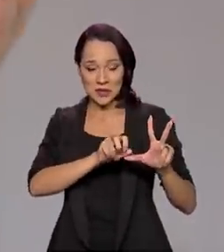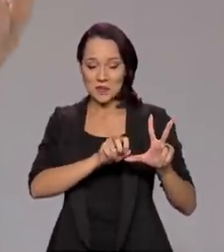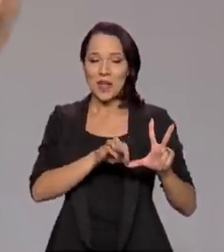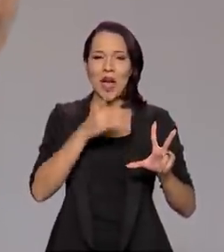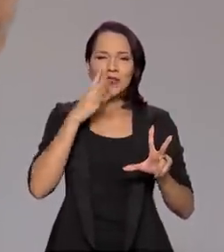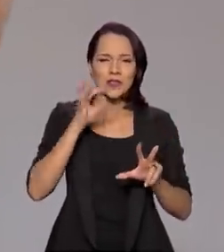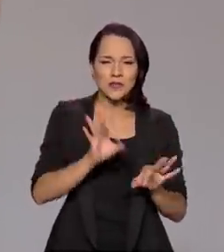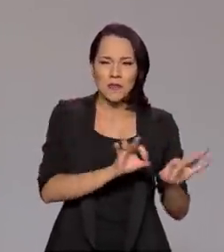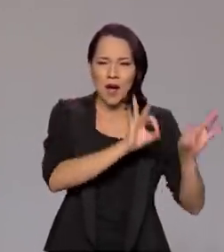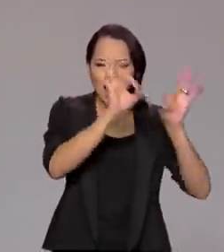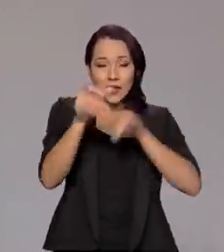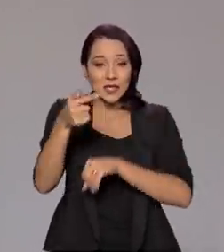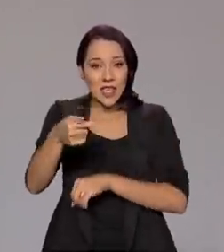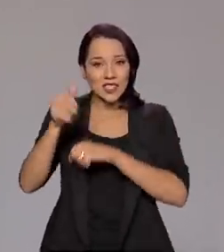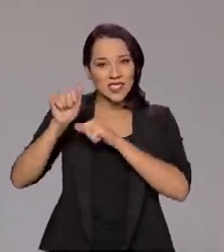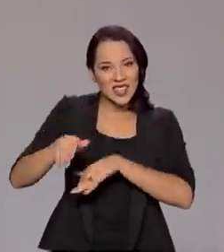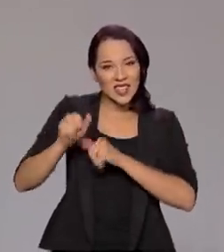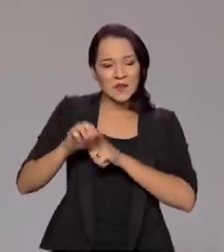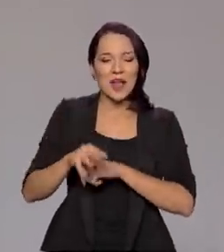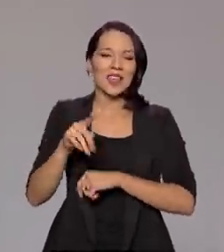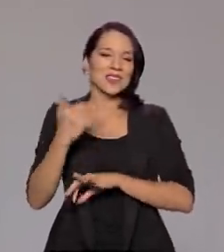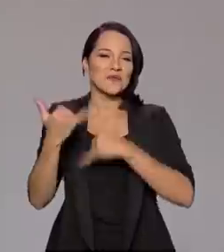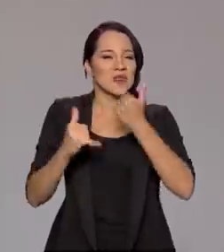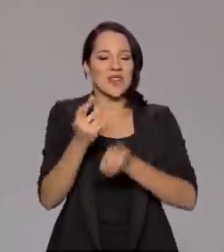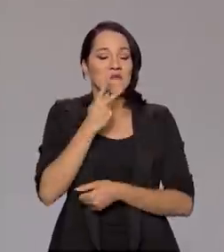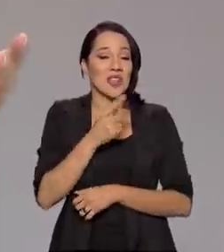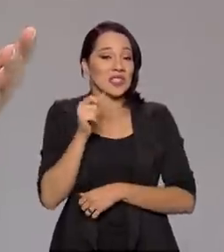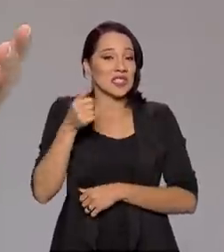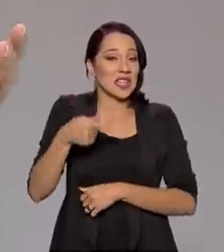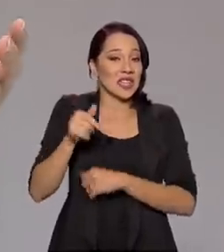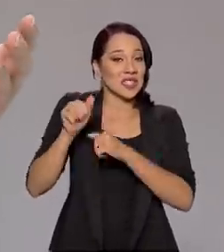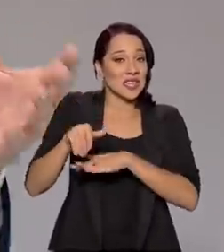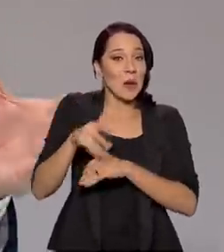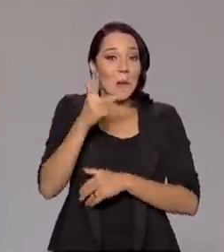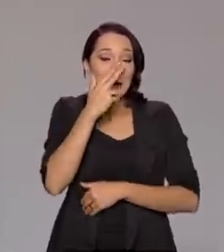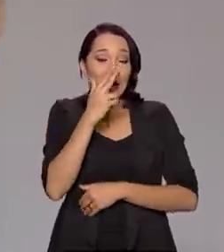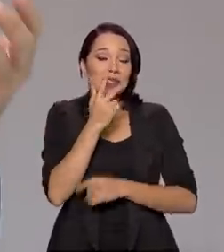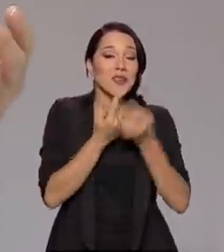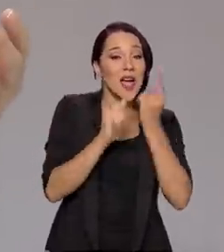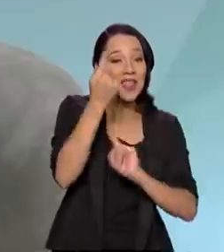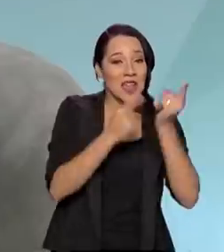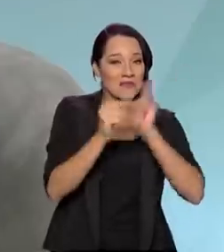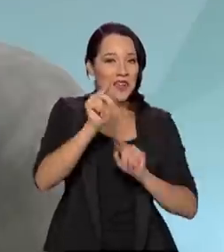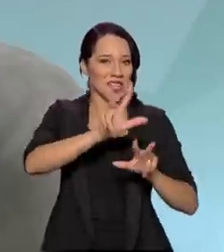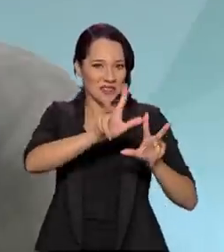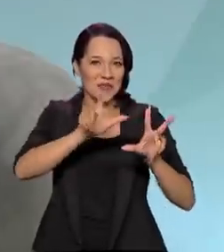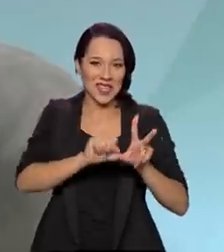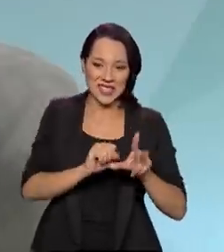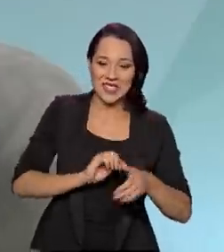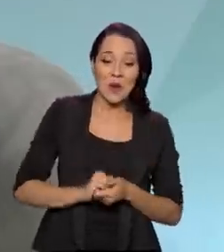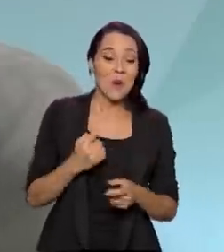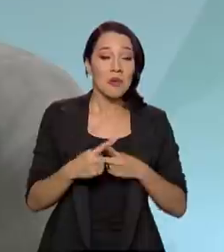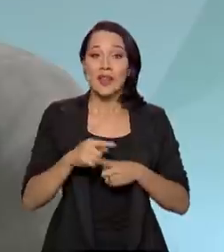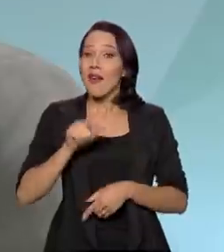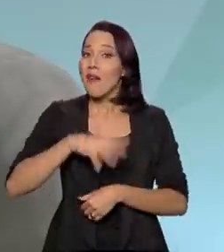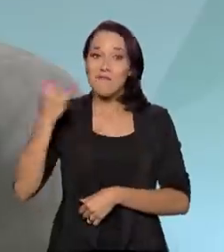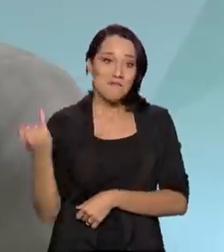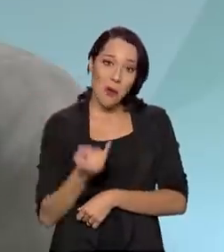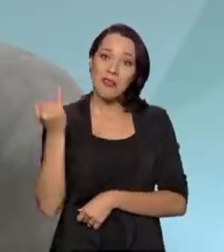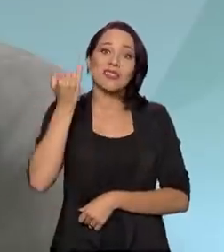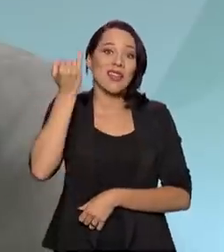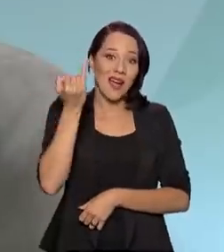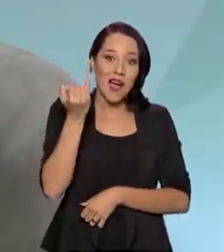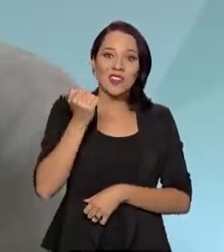acompanhamos o número 7 de setembro, a gente até brinca que o 7 de setembro aqui é o carnaval da TV Brasil, né? Pela importância